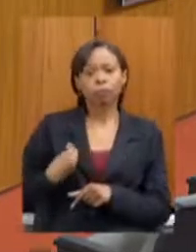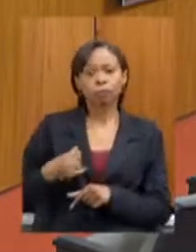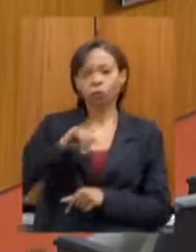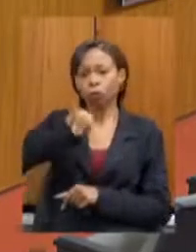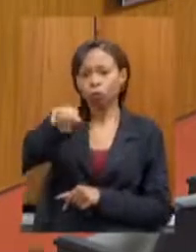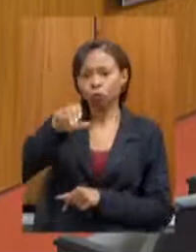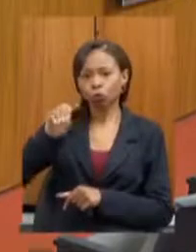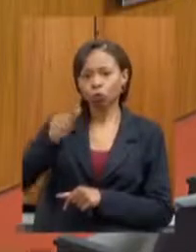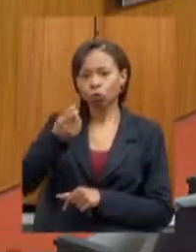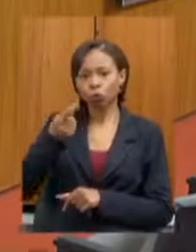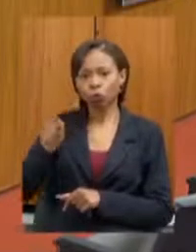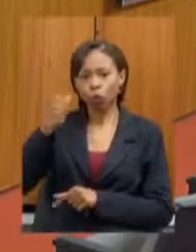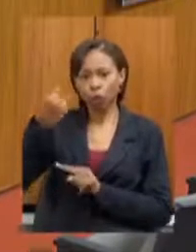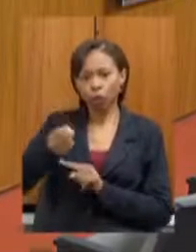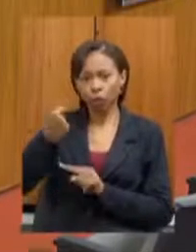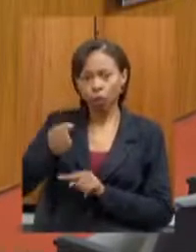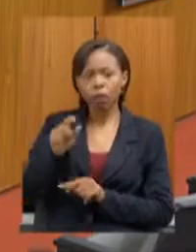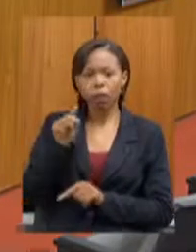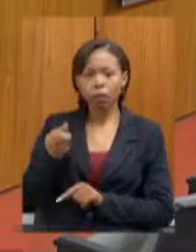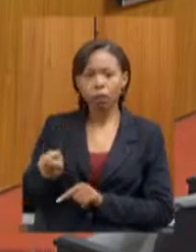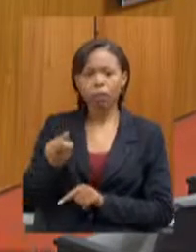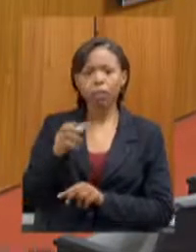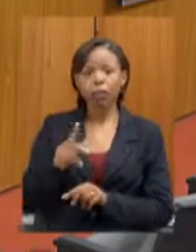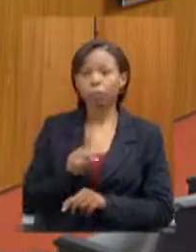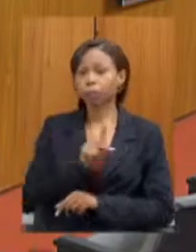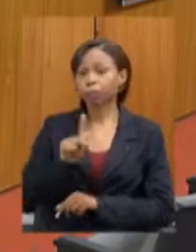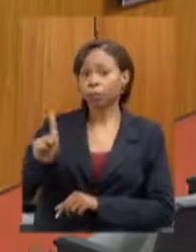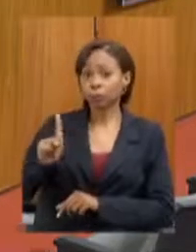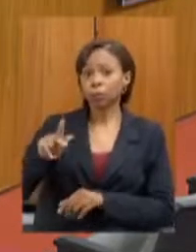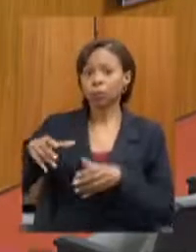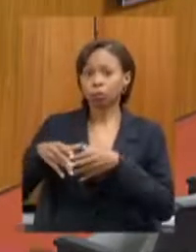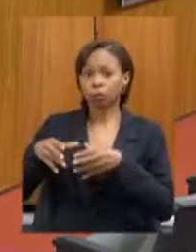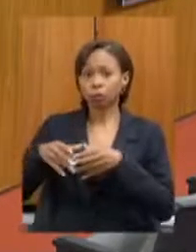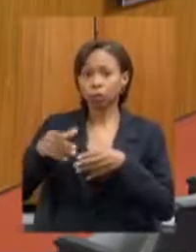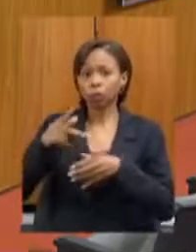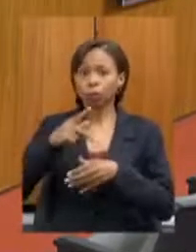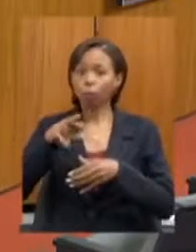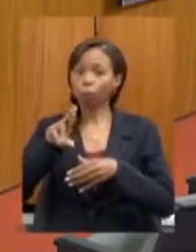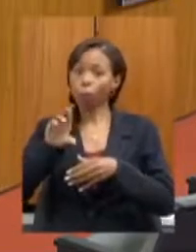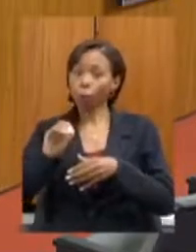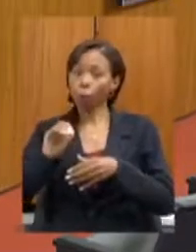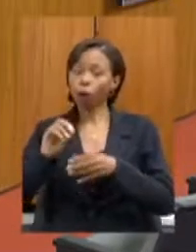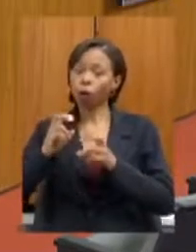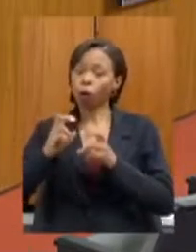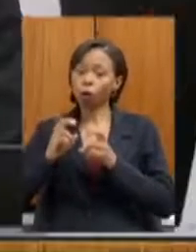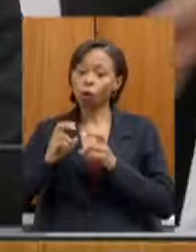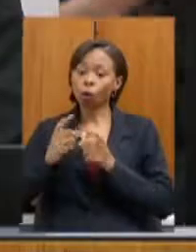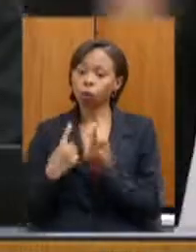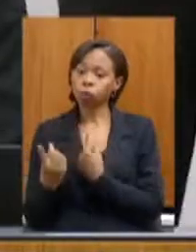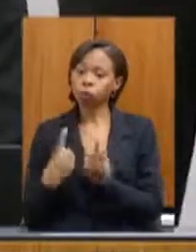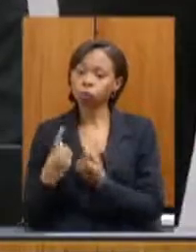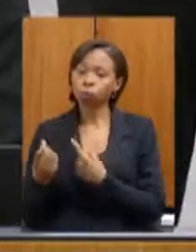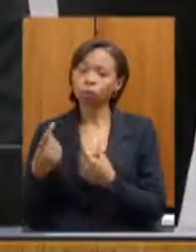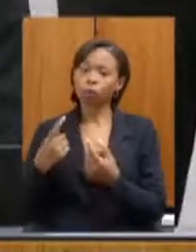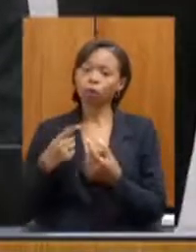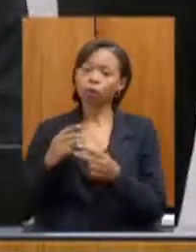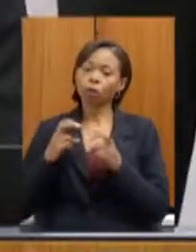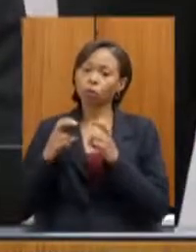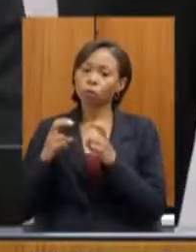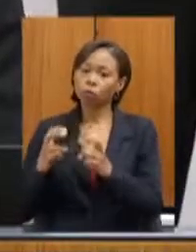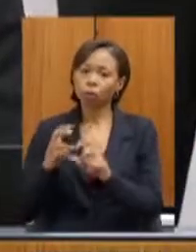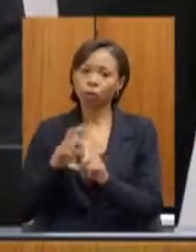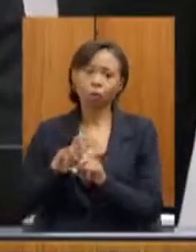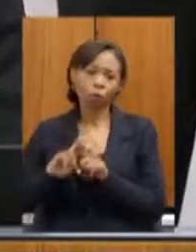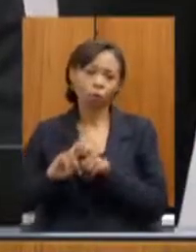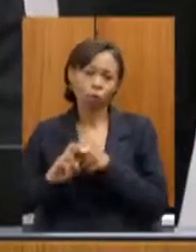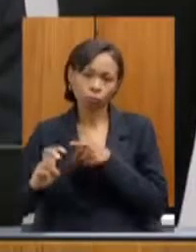Leite, presidente da Comissão Pró-Ferrovias Mineiras, e eu peço escusas ao secretário e aos deputados